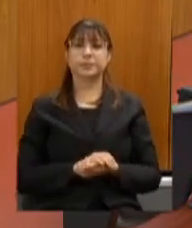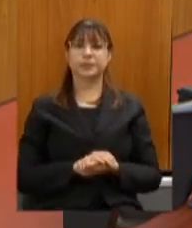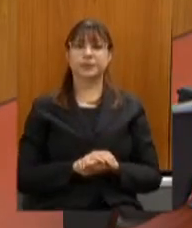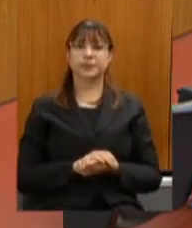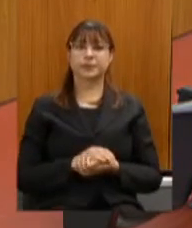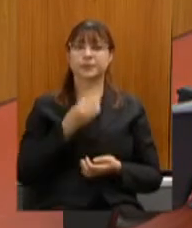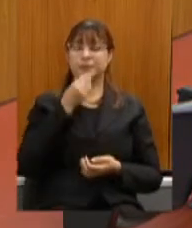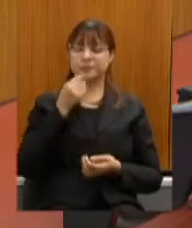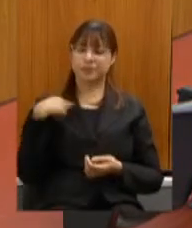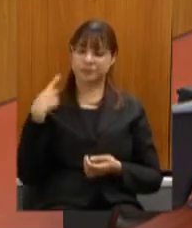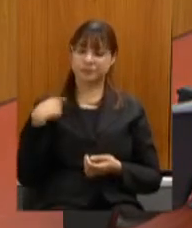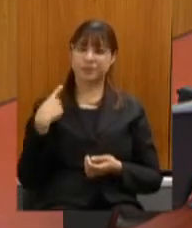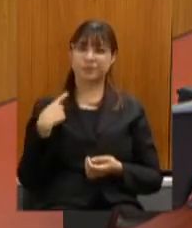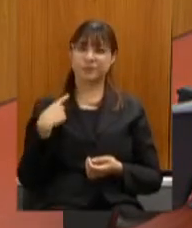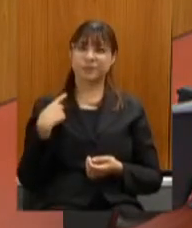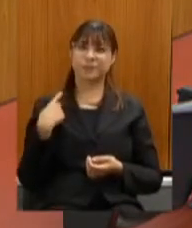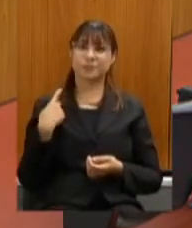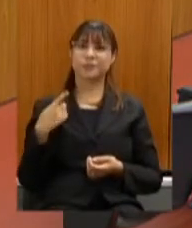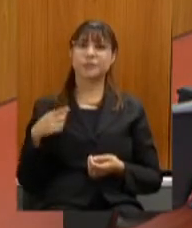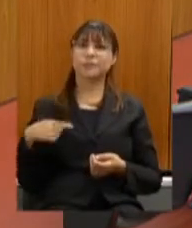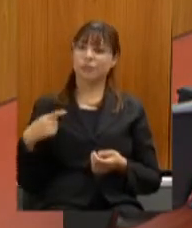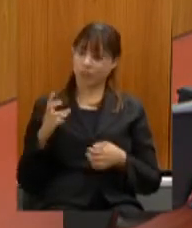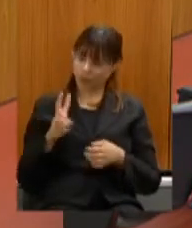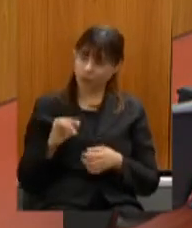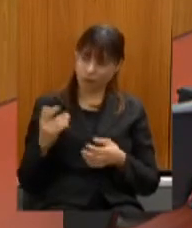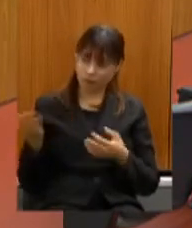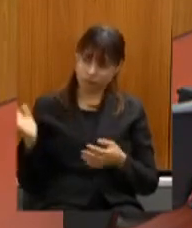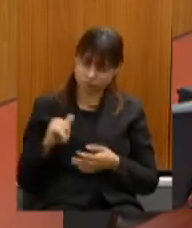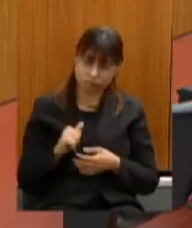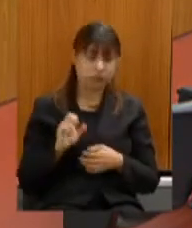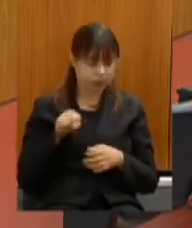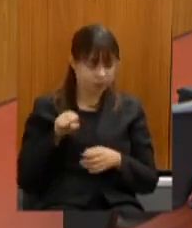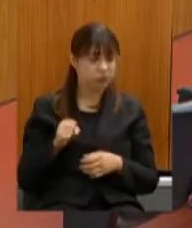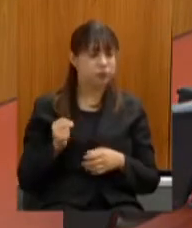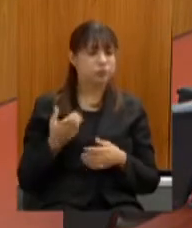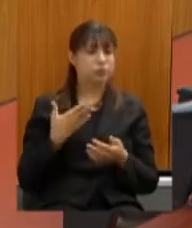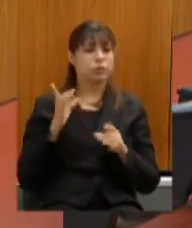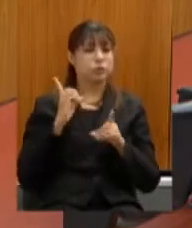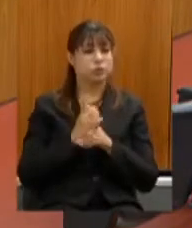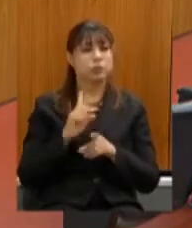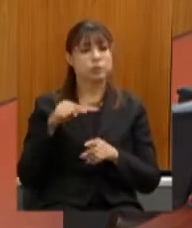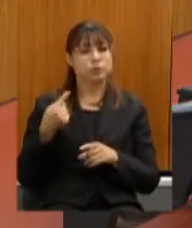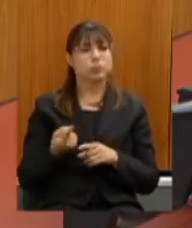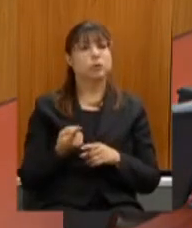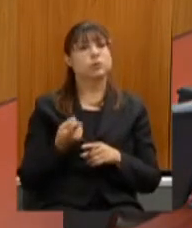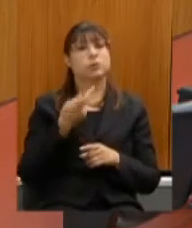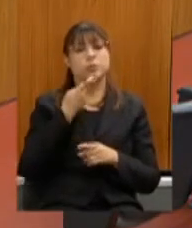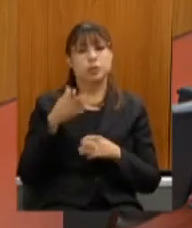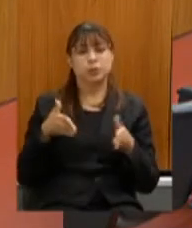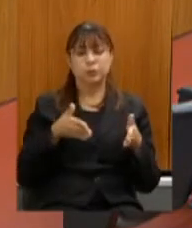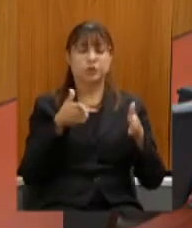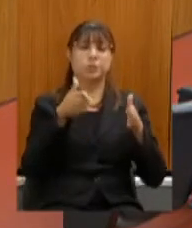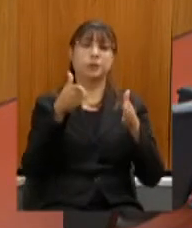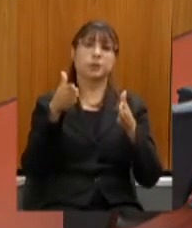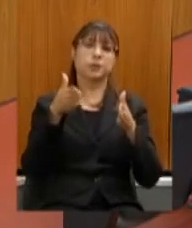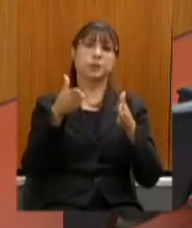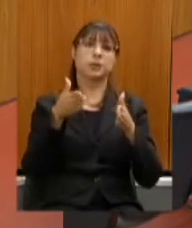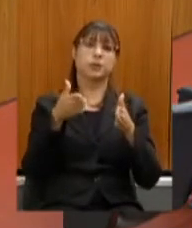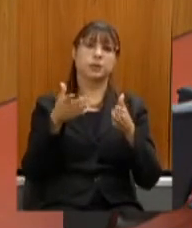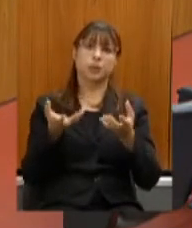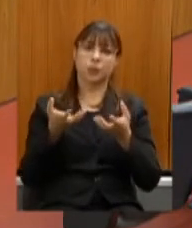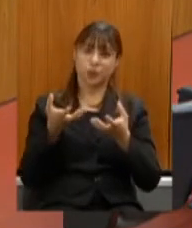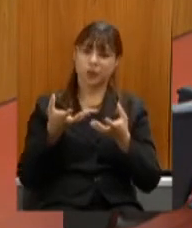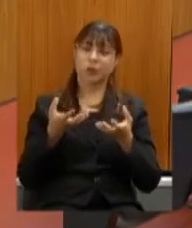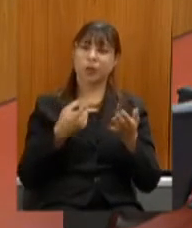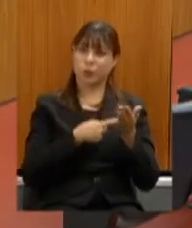deputado vamos vamos encontrar depois para a gente conversar para a gente falar sobre essa rota e eu quero o